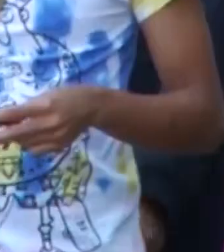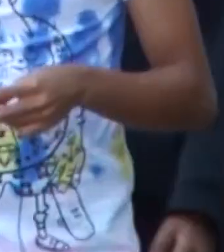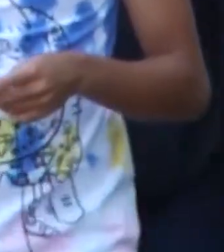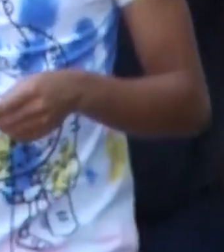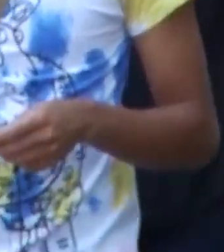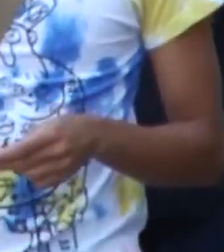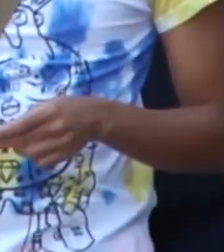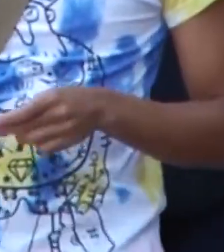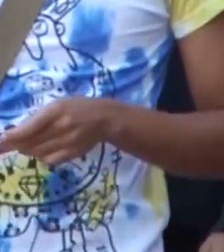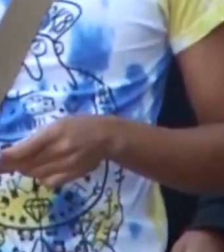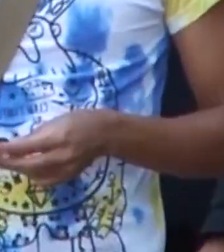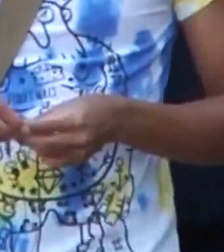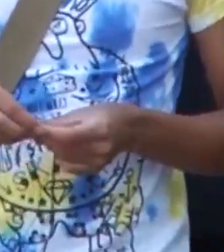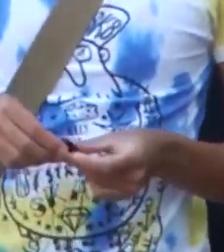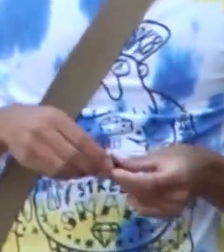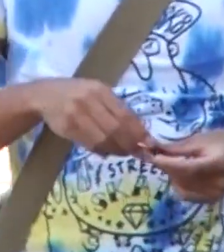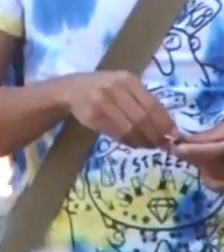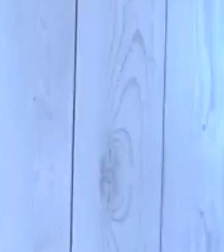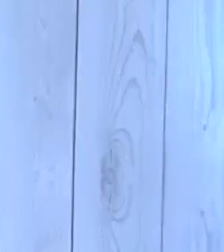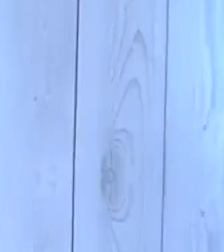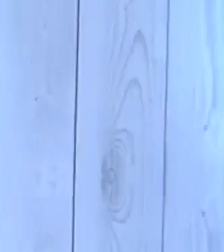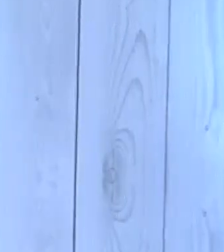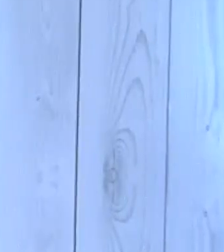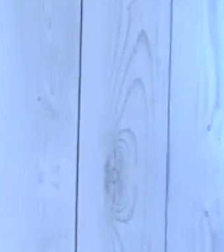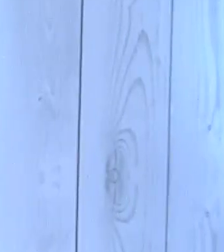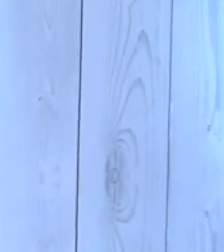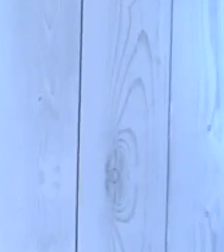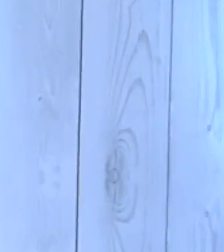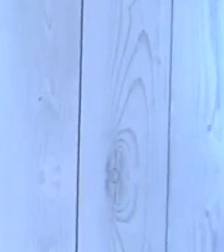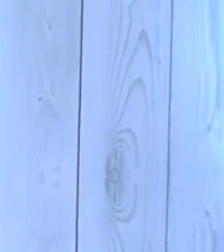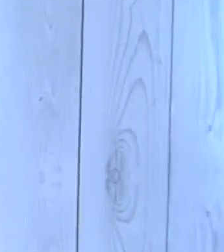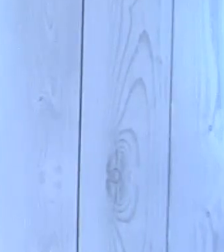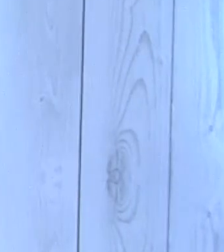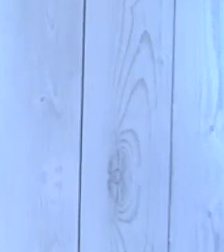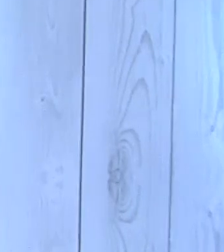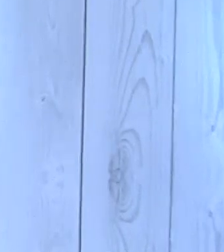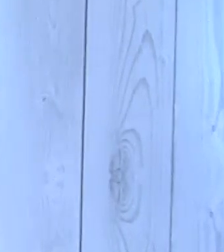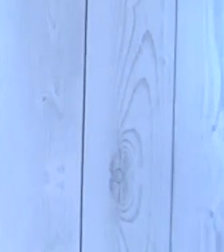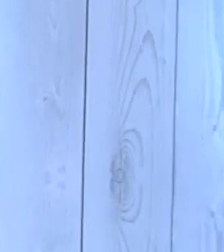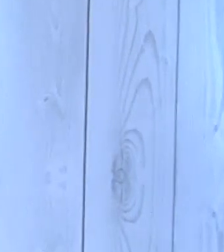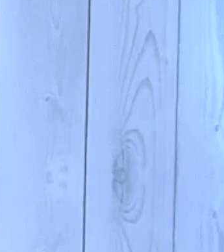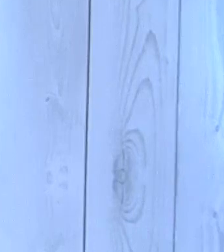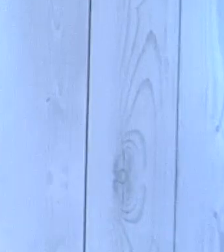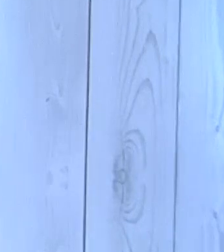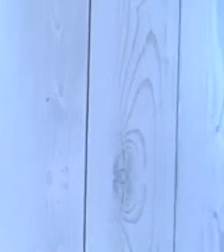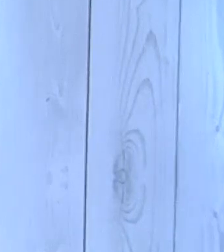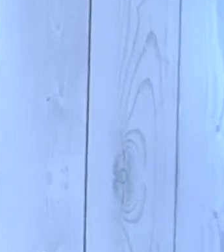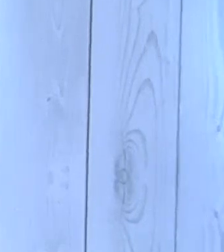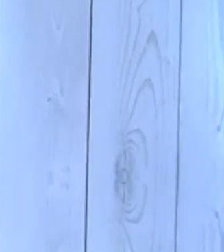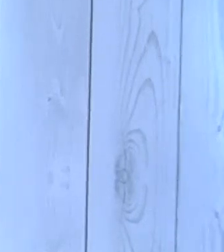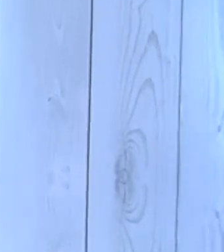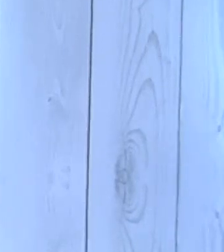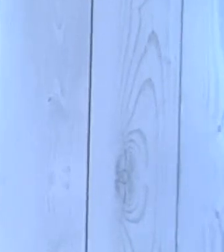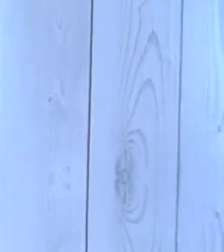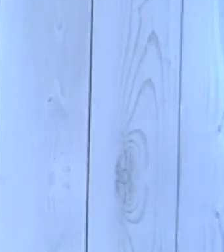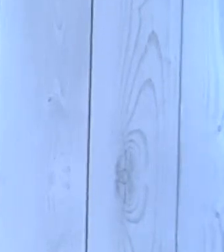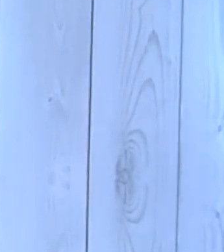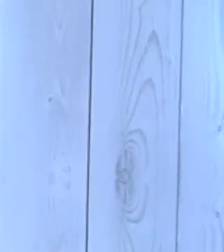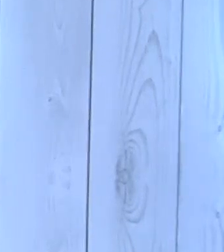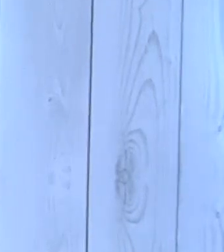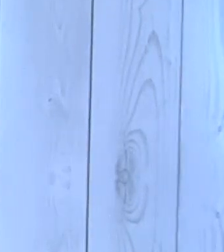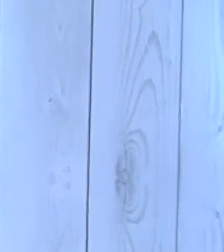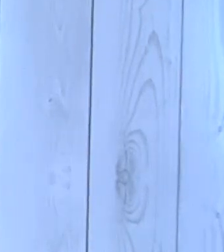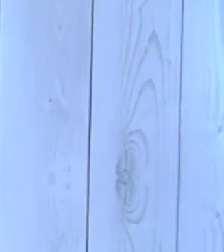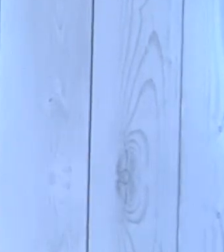Carmelo, Ribeirão Preto e Goiânia. A segunda fase é aplicada nas cidades onde a UFU tem campos, dias 8 e